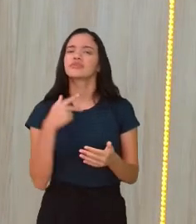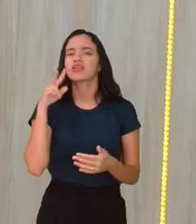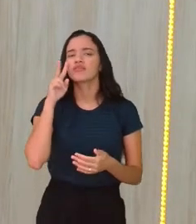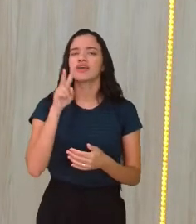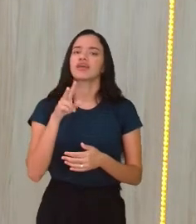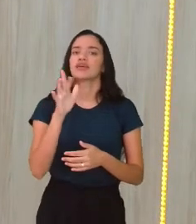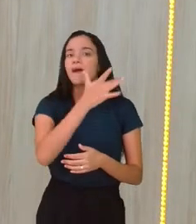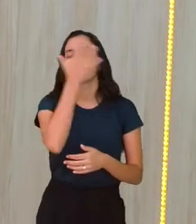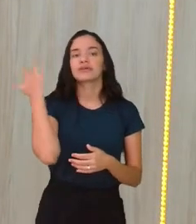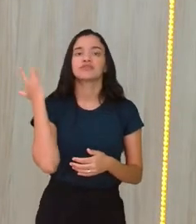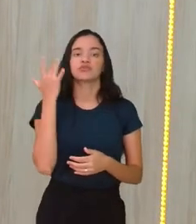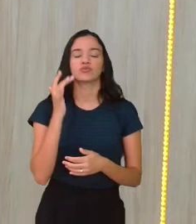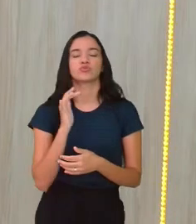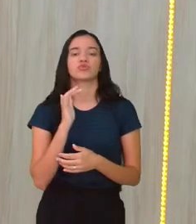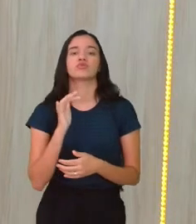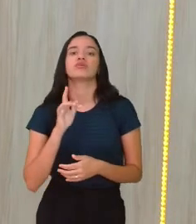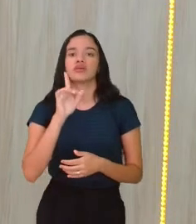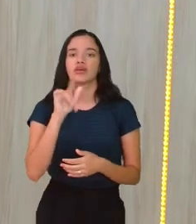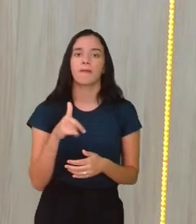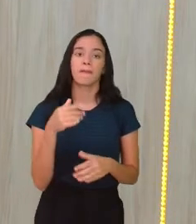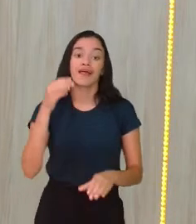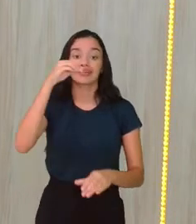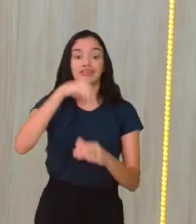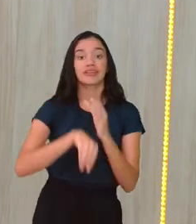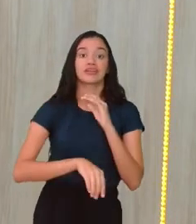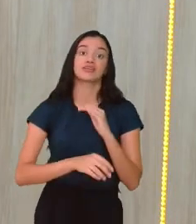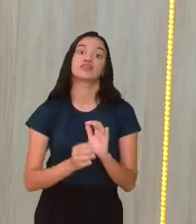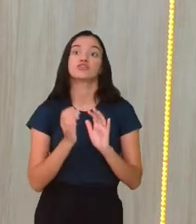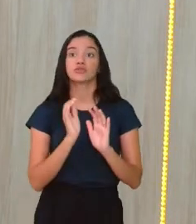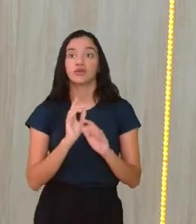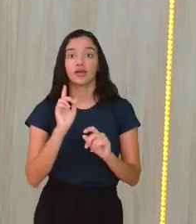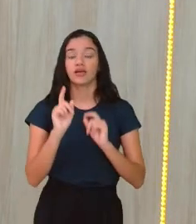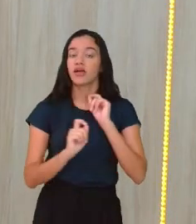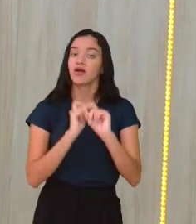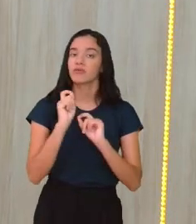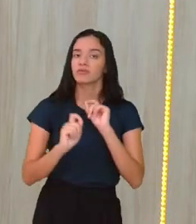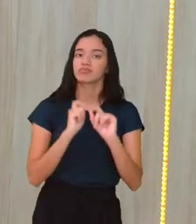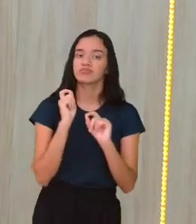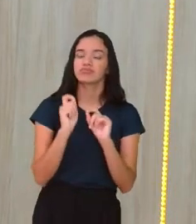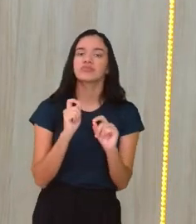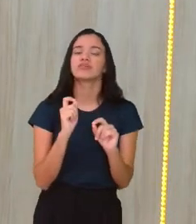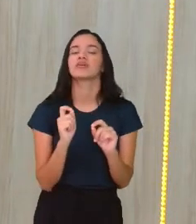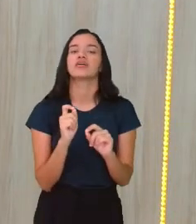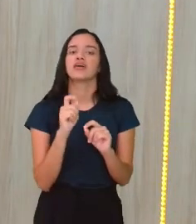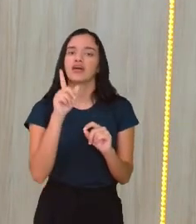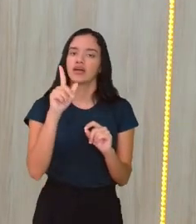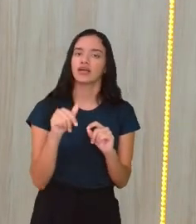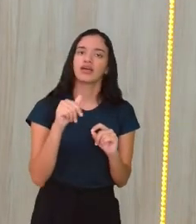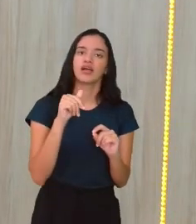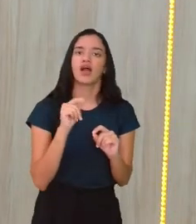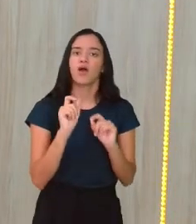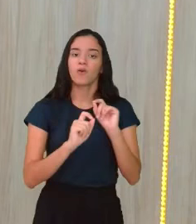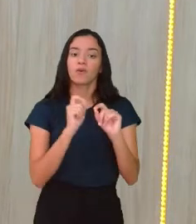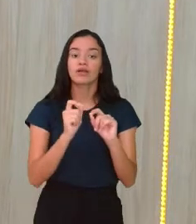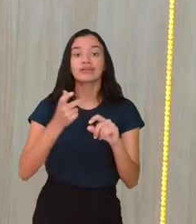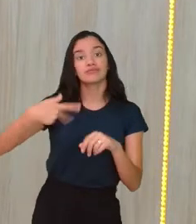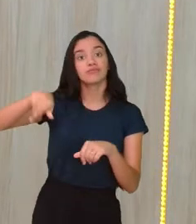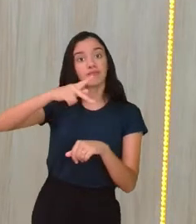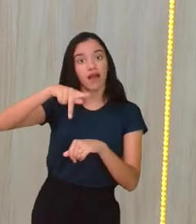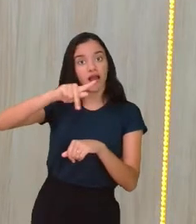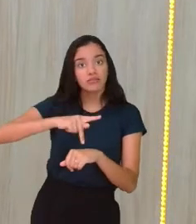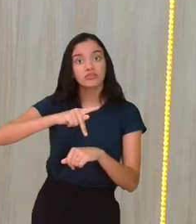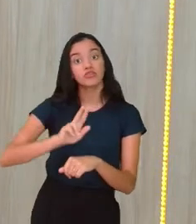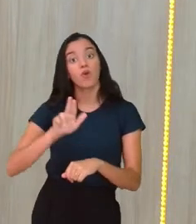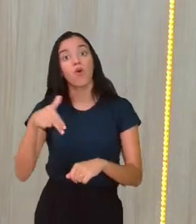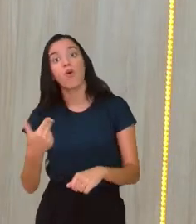atletas de alto nível dentro das modalidades de combate, né? Muitas vezes são desses países, né?